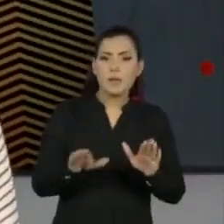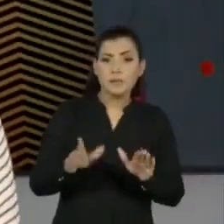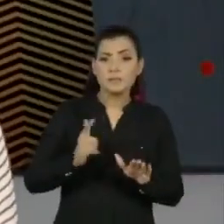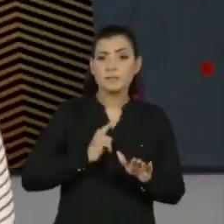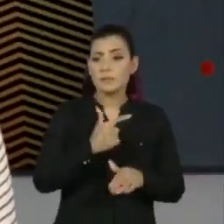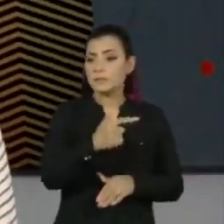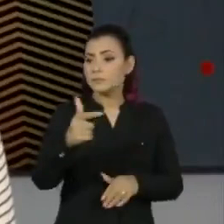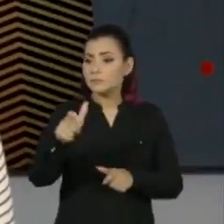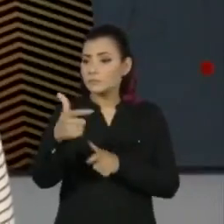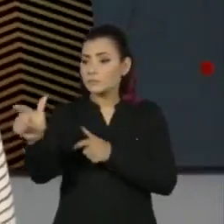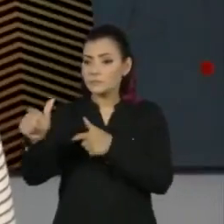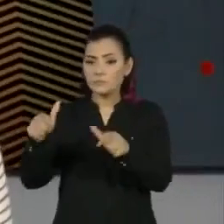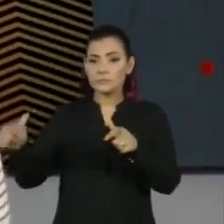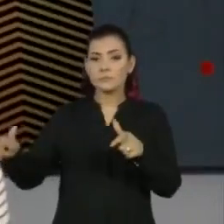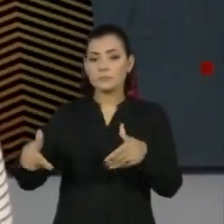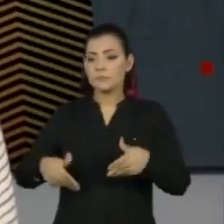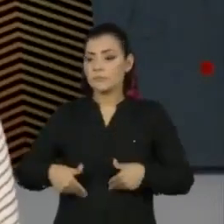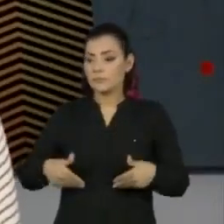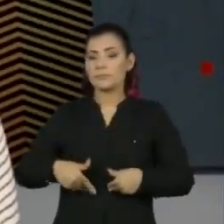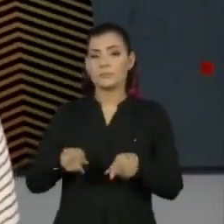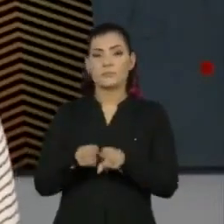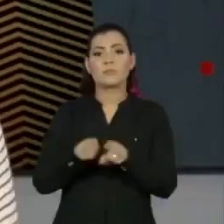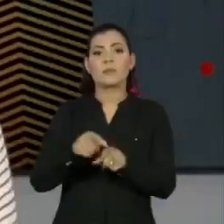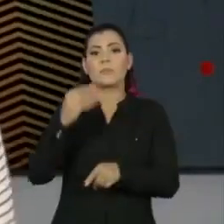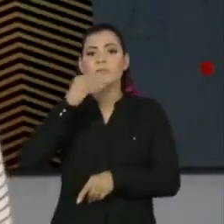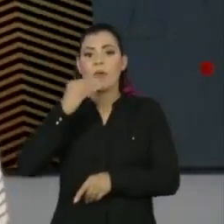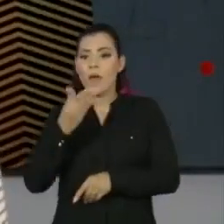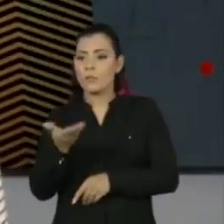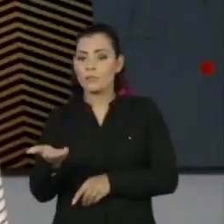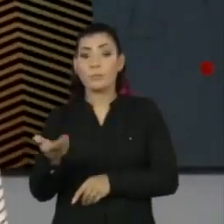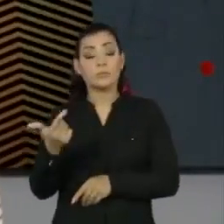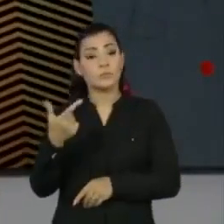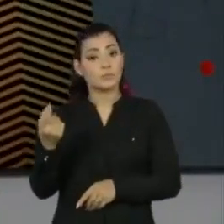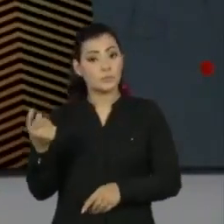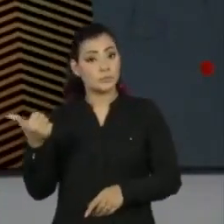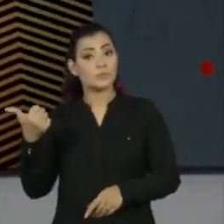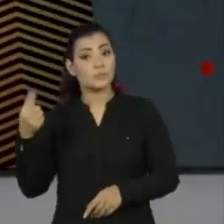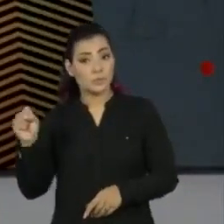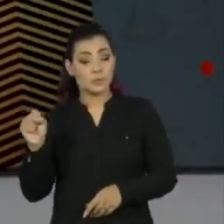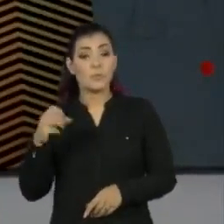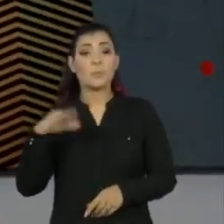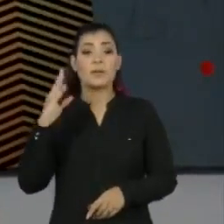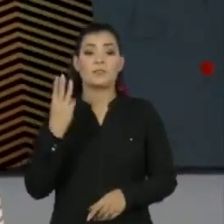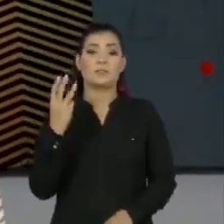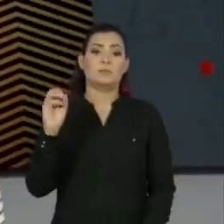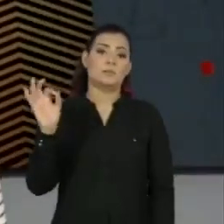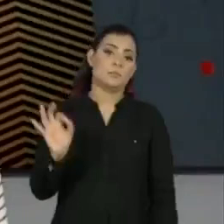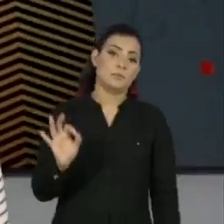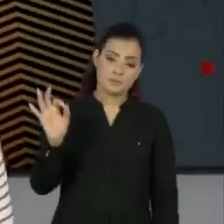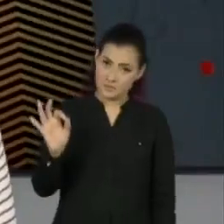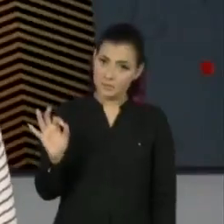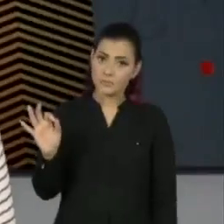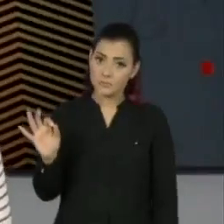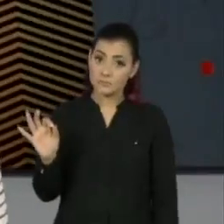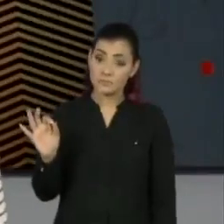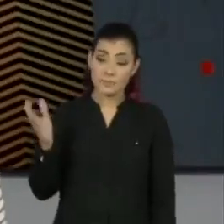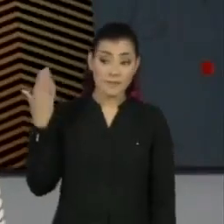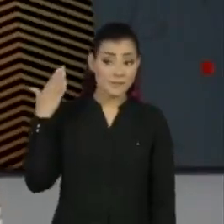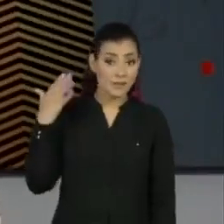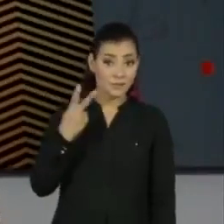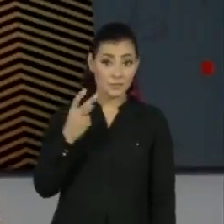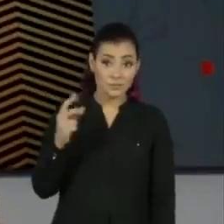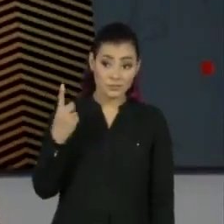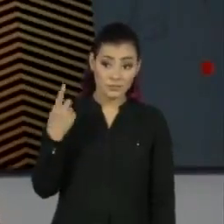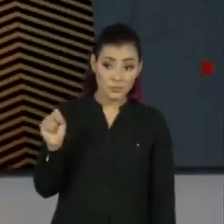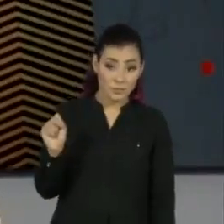tem os outros níveis de insegurança alimentar e a gente já passava em 2018 de mais de 30%. Isso era lá. Hoje,